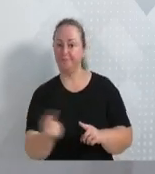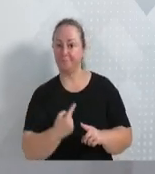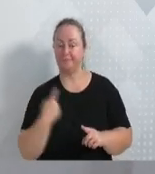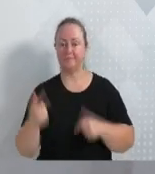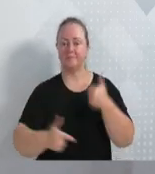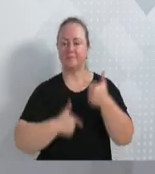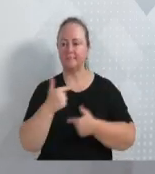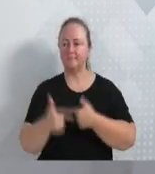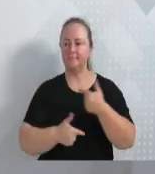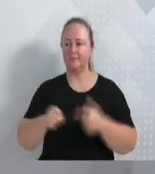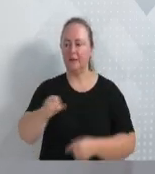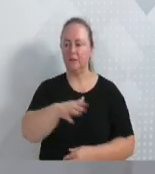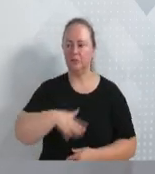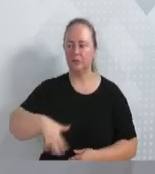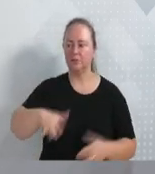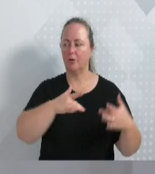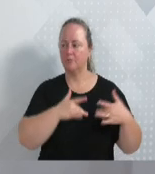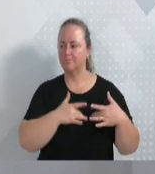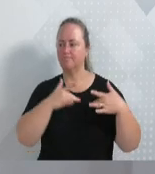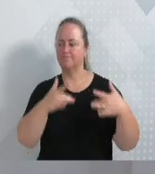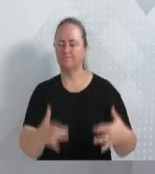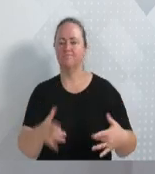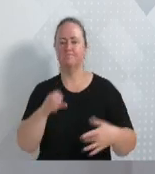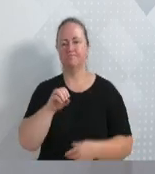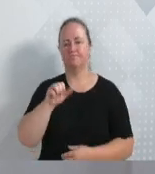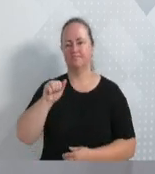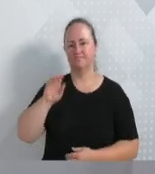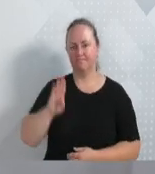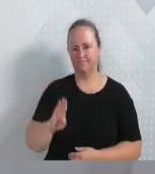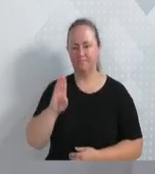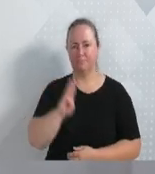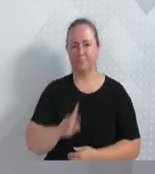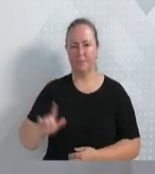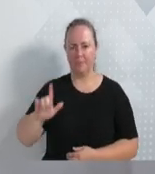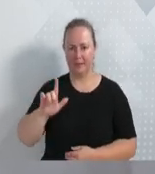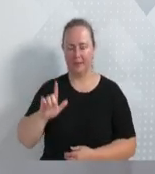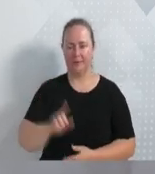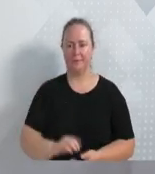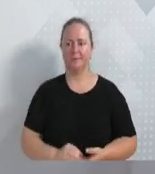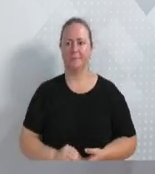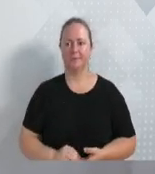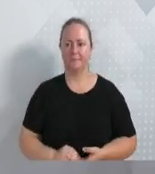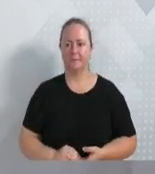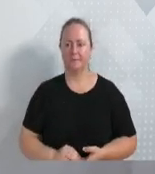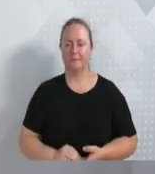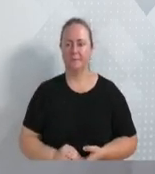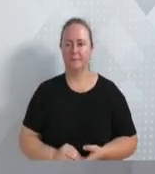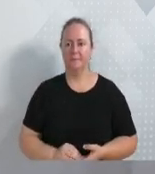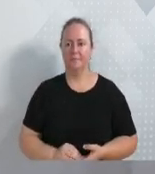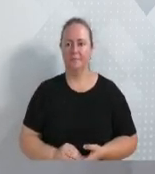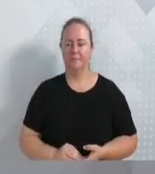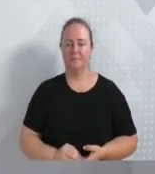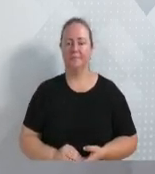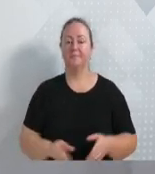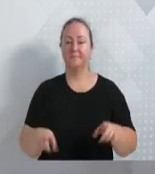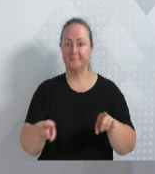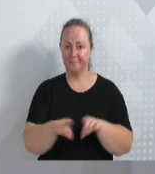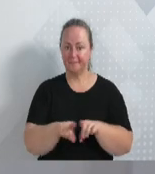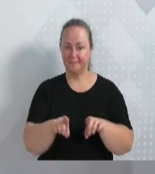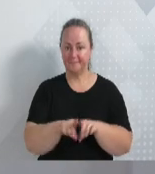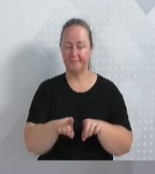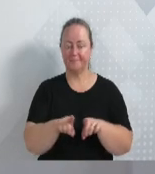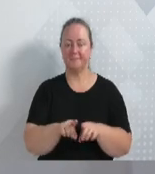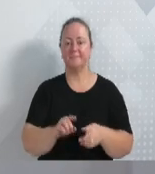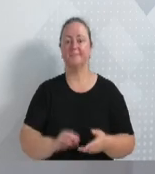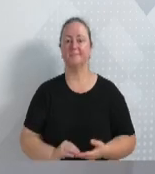sociais e solidários da OAB Blumenau. É importante mencionar que, além da cidade de Blumenau,